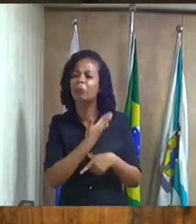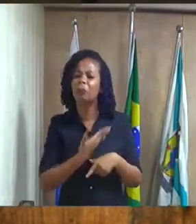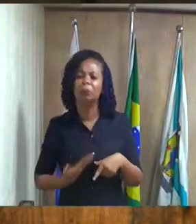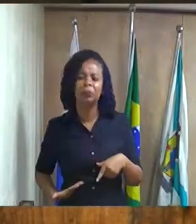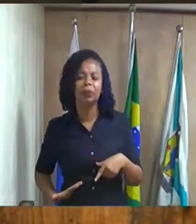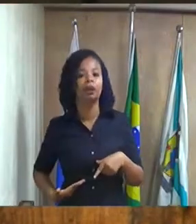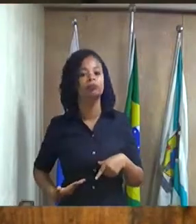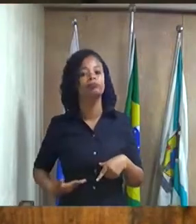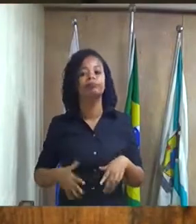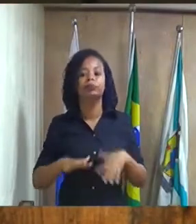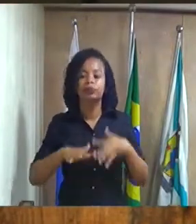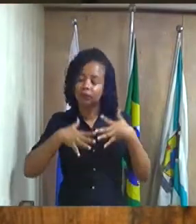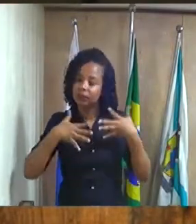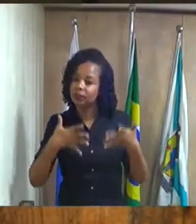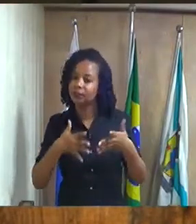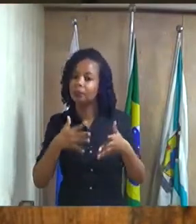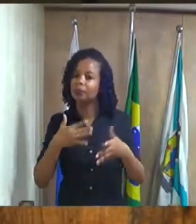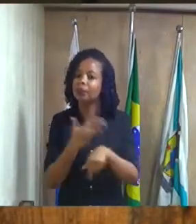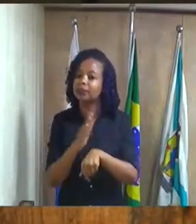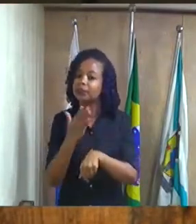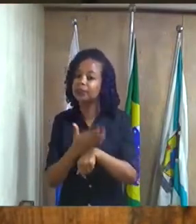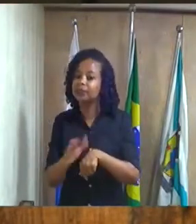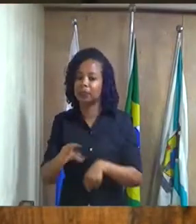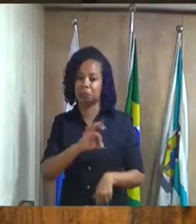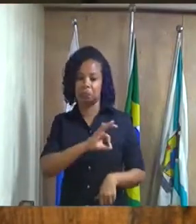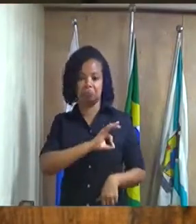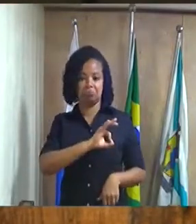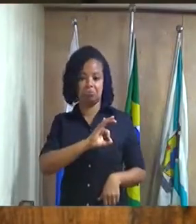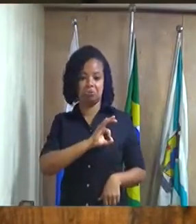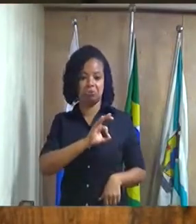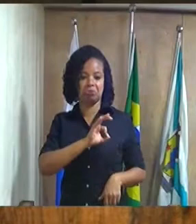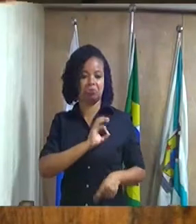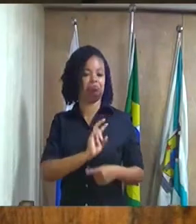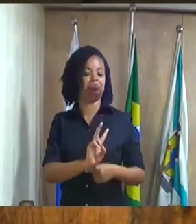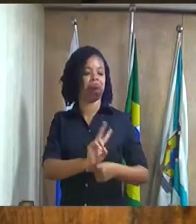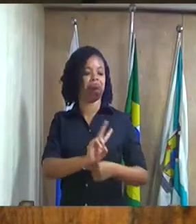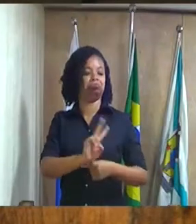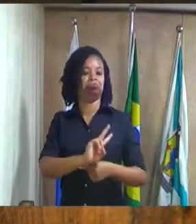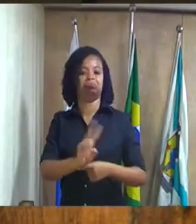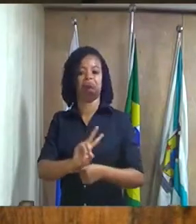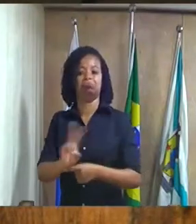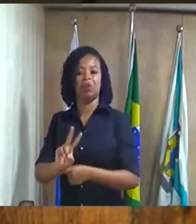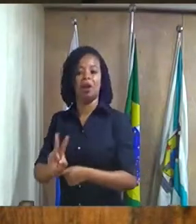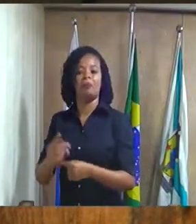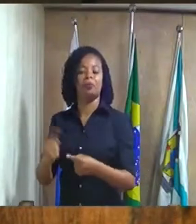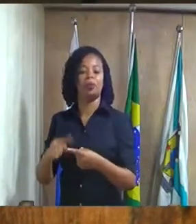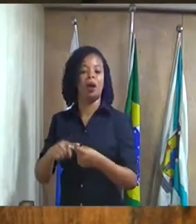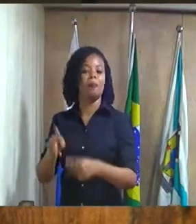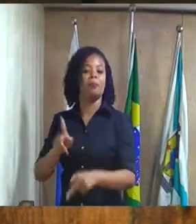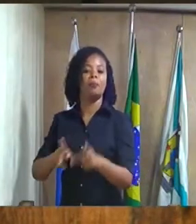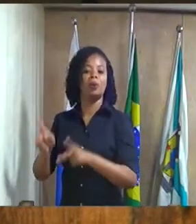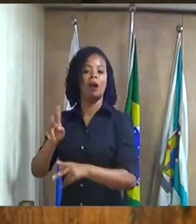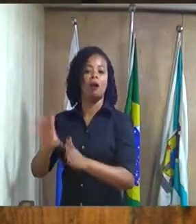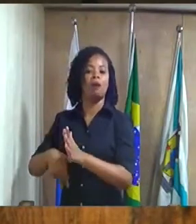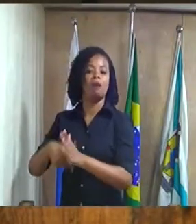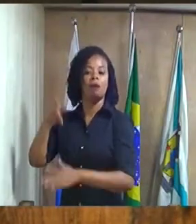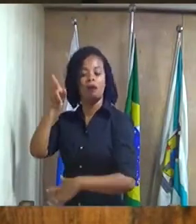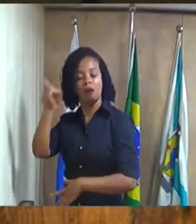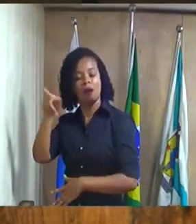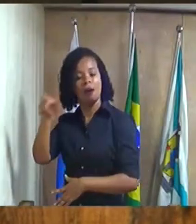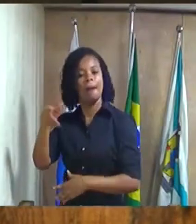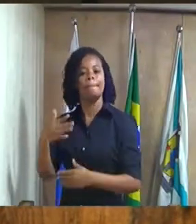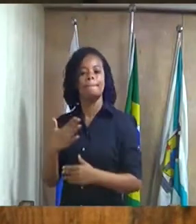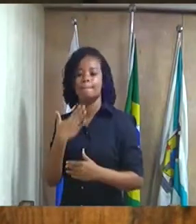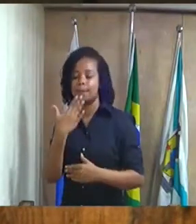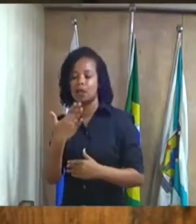a população é está desassistida população sendo assaltada na porta de casa e aí